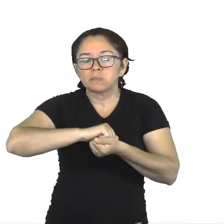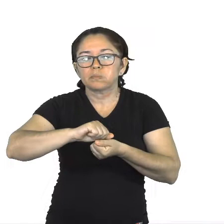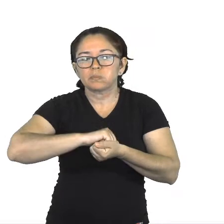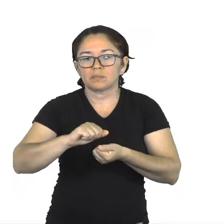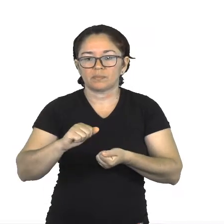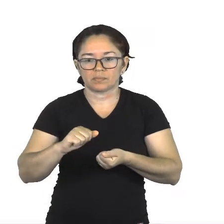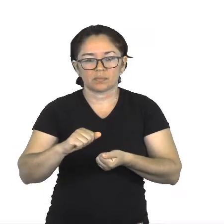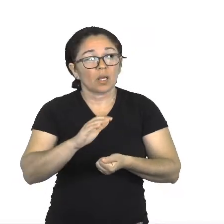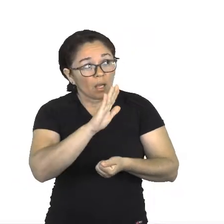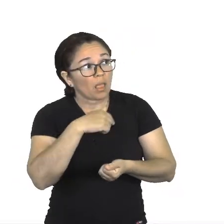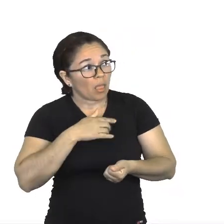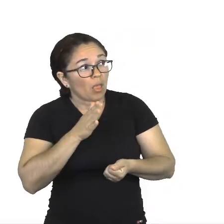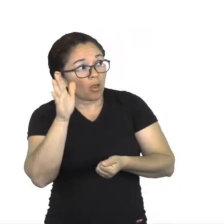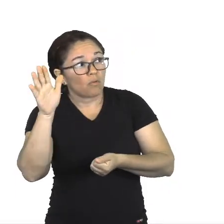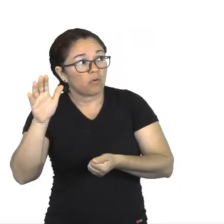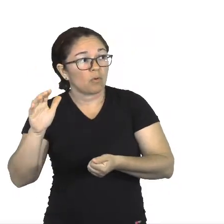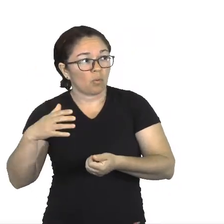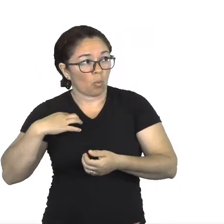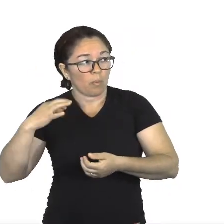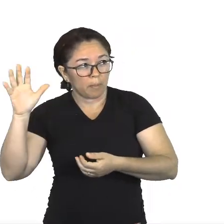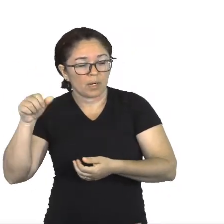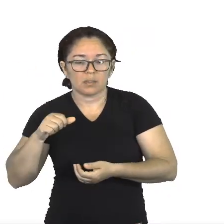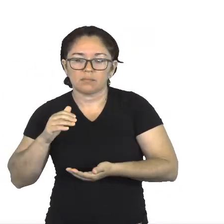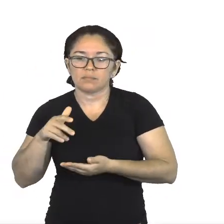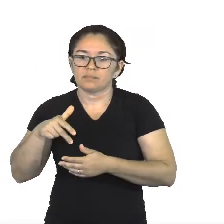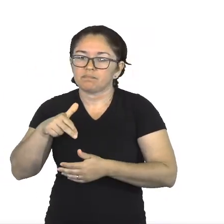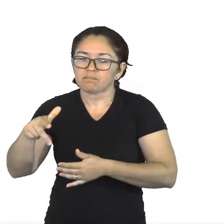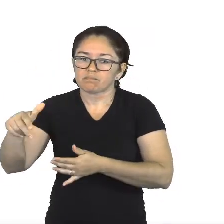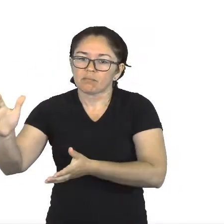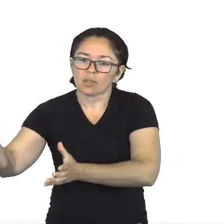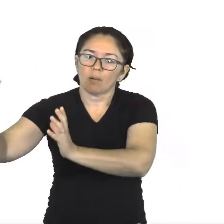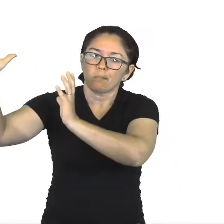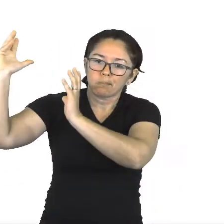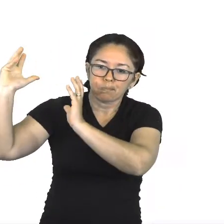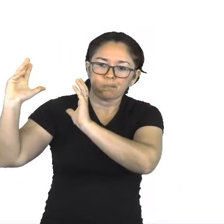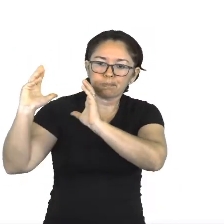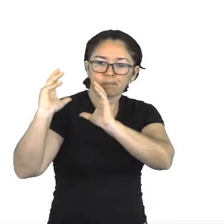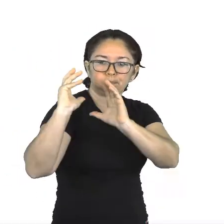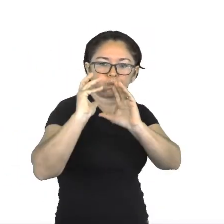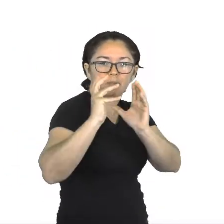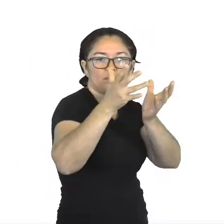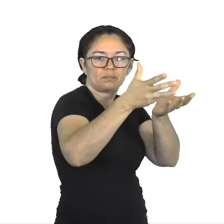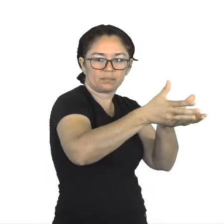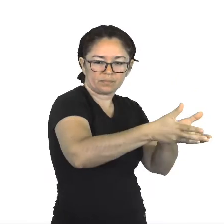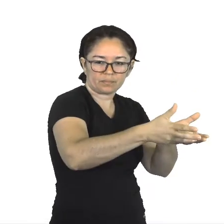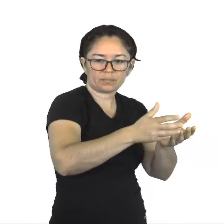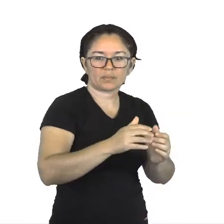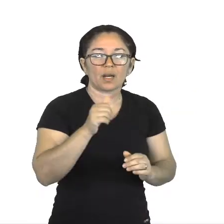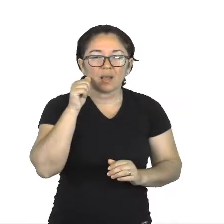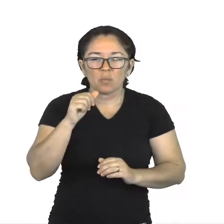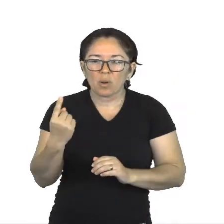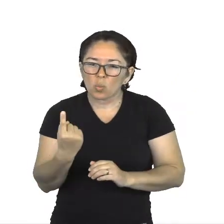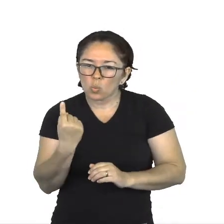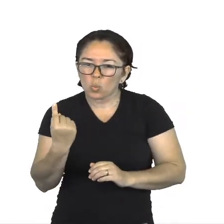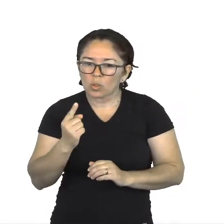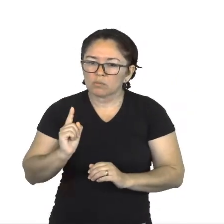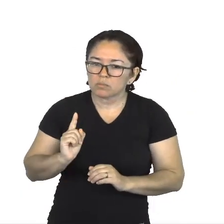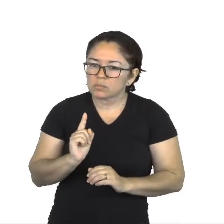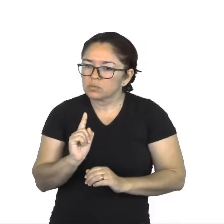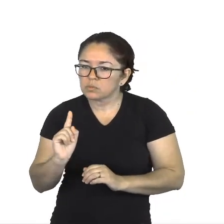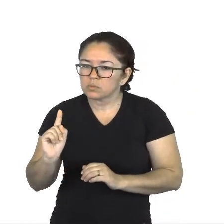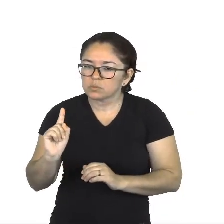nas casas das clientes da mãe. Nesses momentos que passa sozinha, a menina começa a roubar